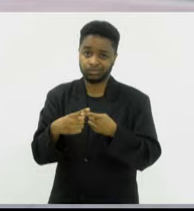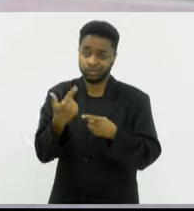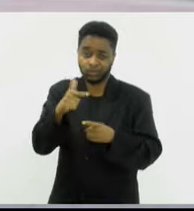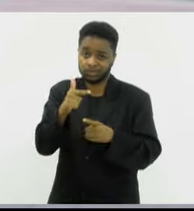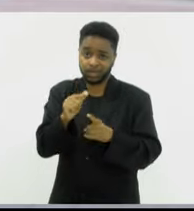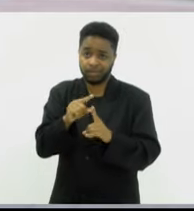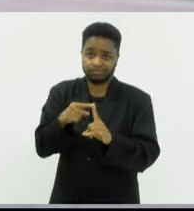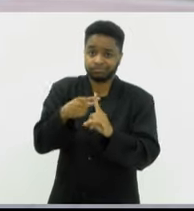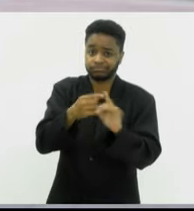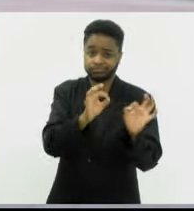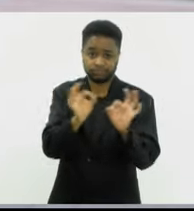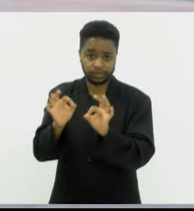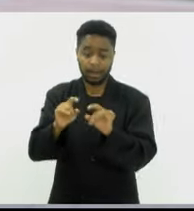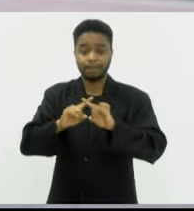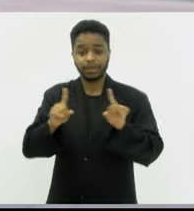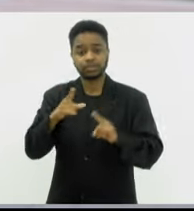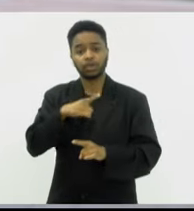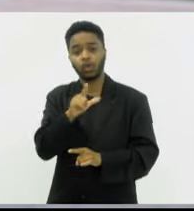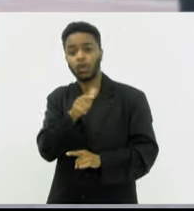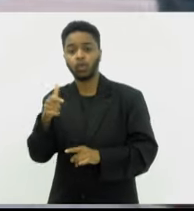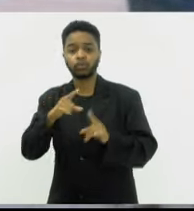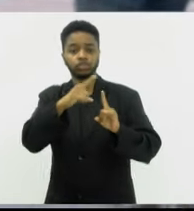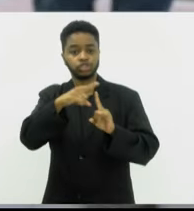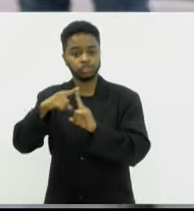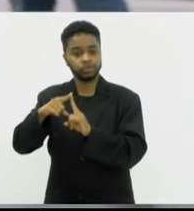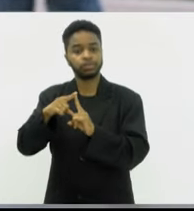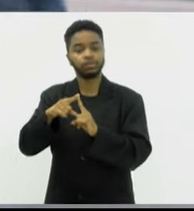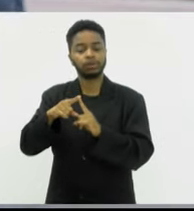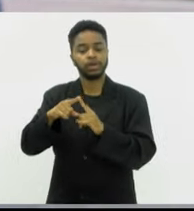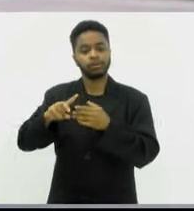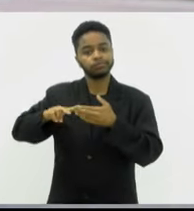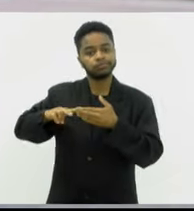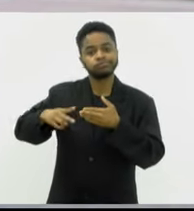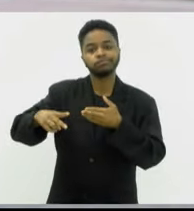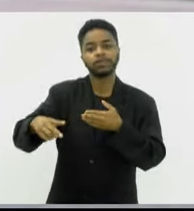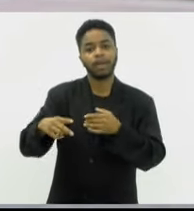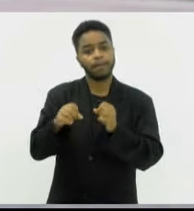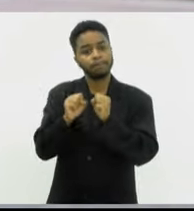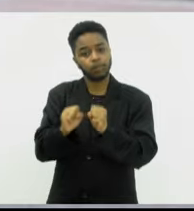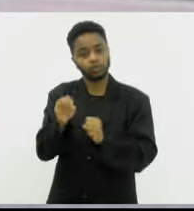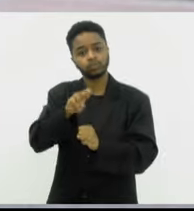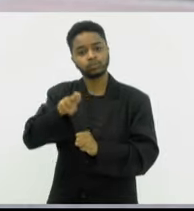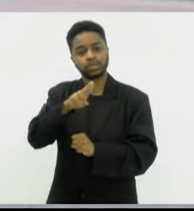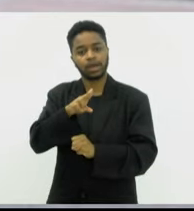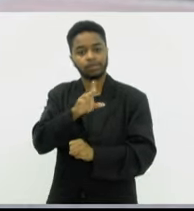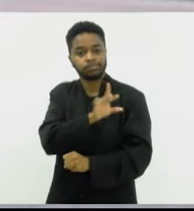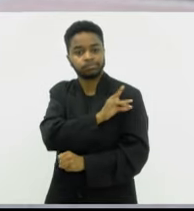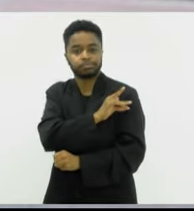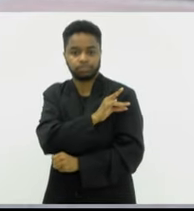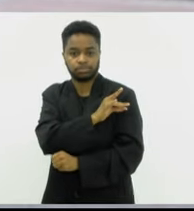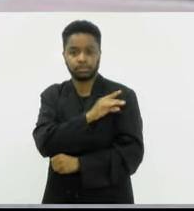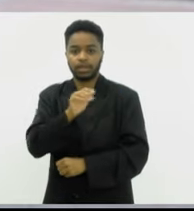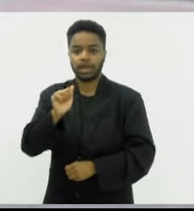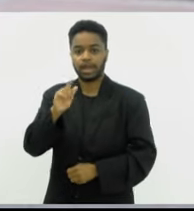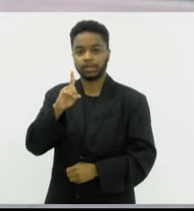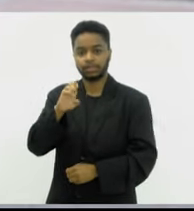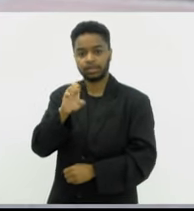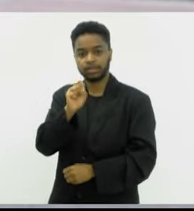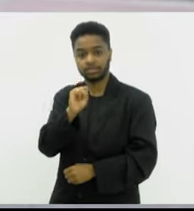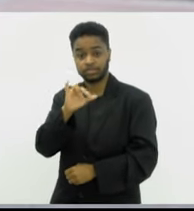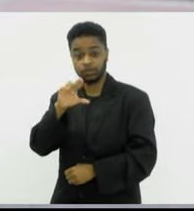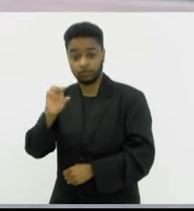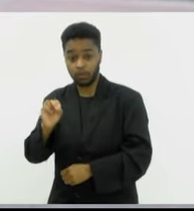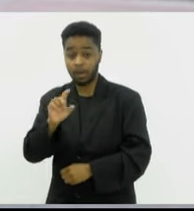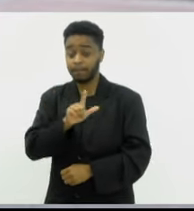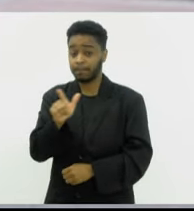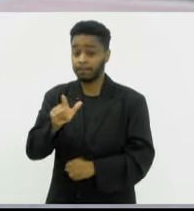mas se usa progestágenos, que são os derivados da progesterona, em forma de adesivo. Mas a progesterona oral micronizada, que